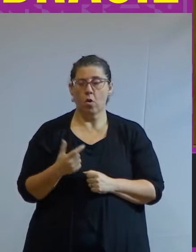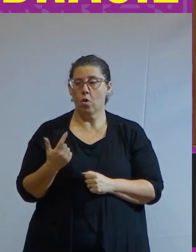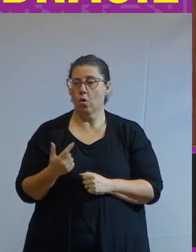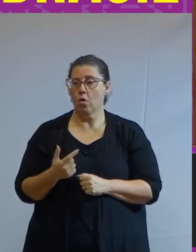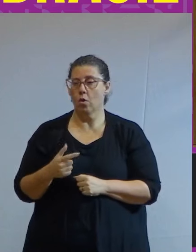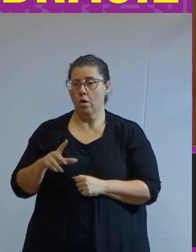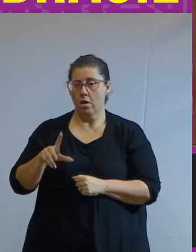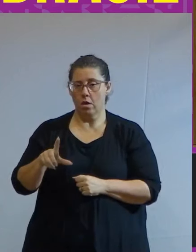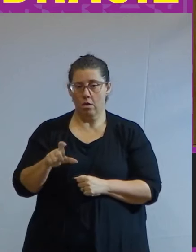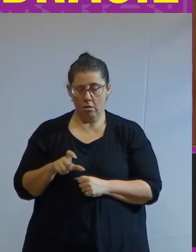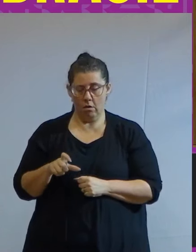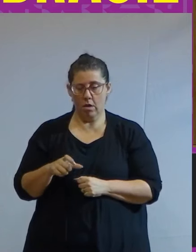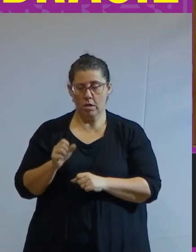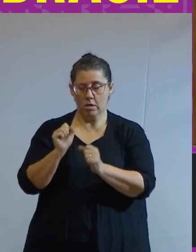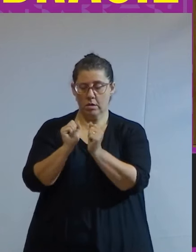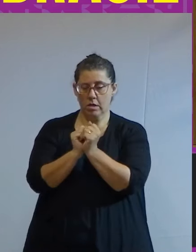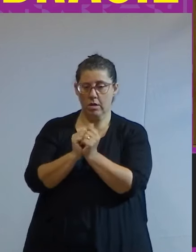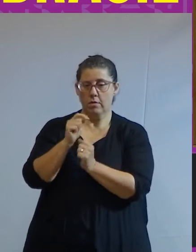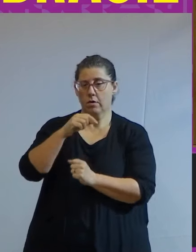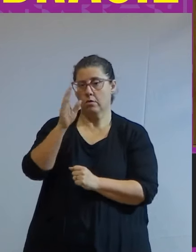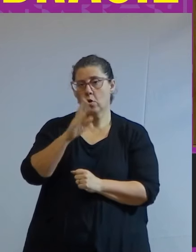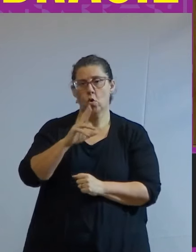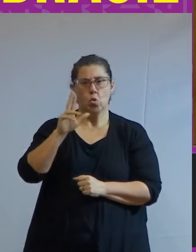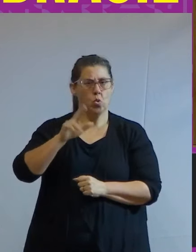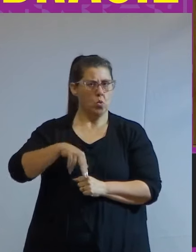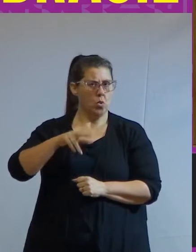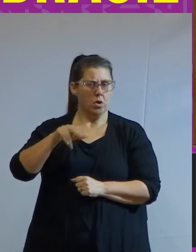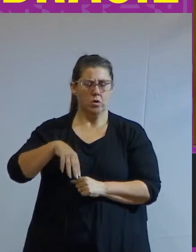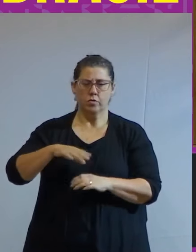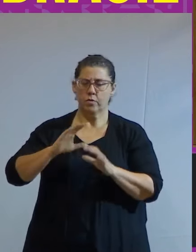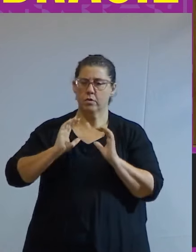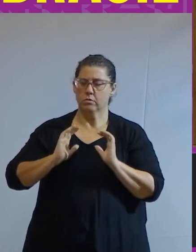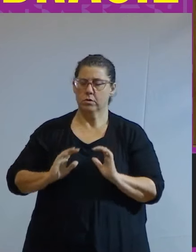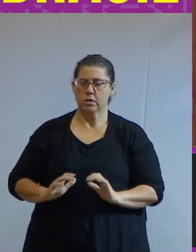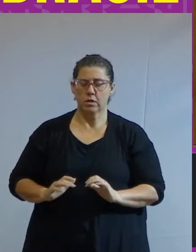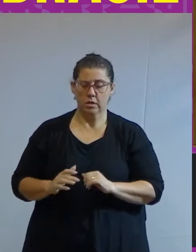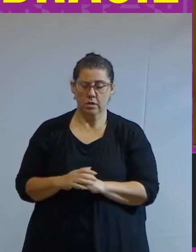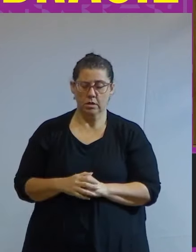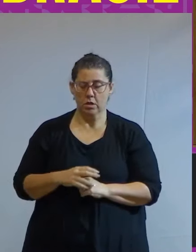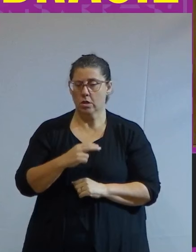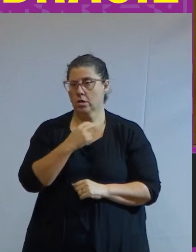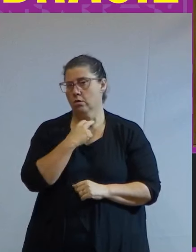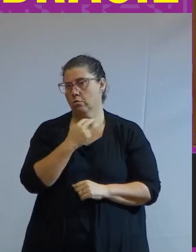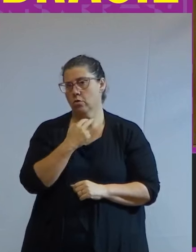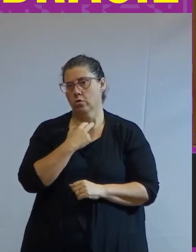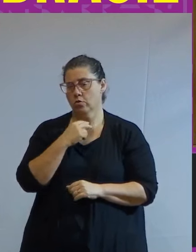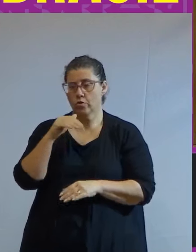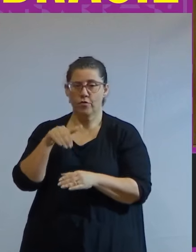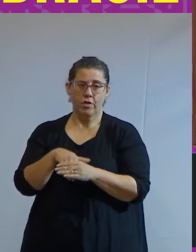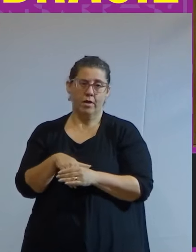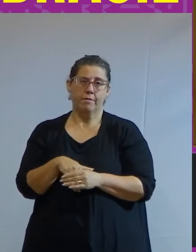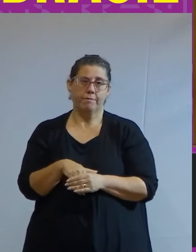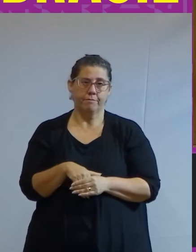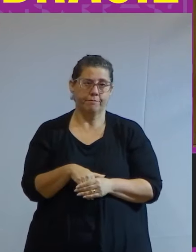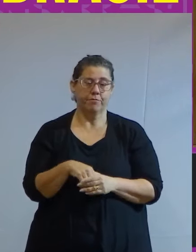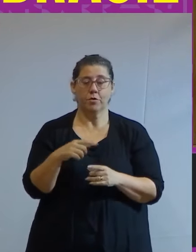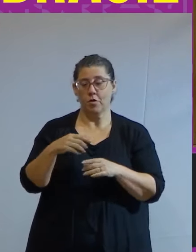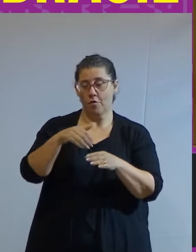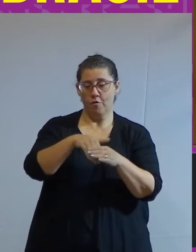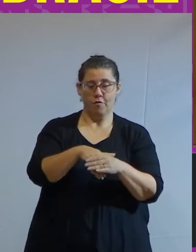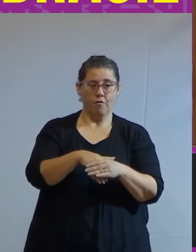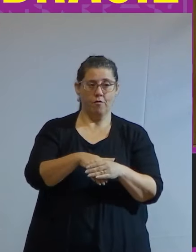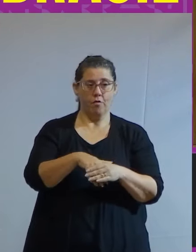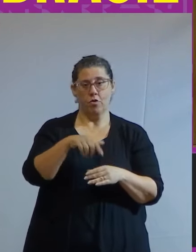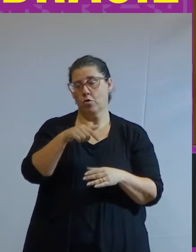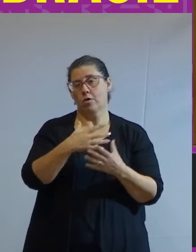ainda que fossem brasileiros nunca tiveram cidadania plena eles não podiam por exemplo votar porque o voto não